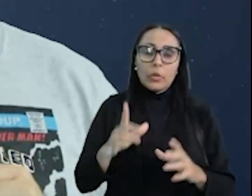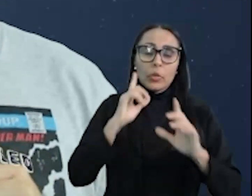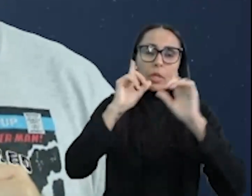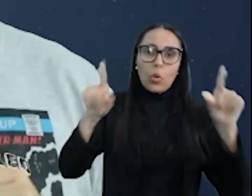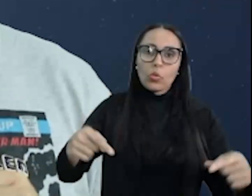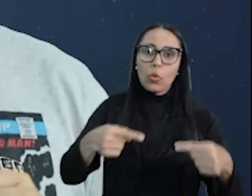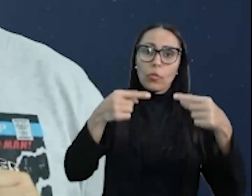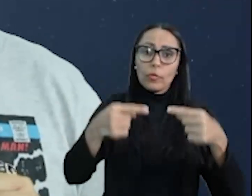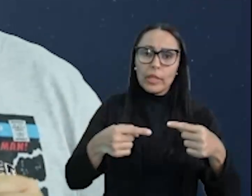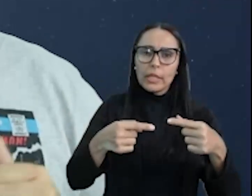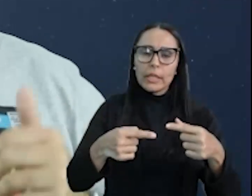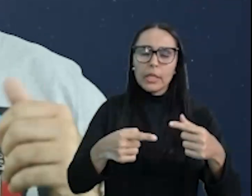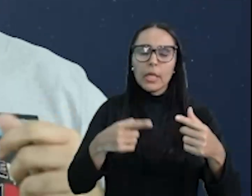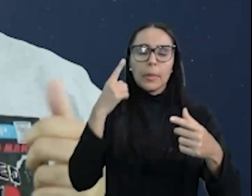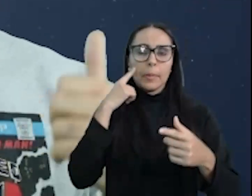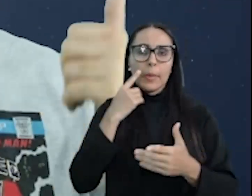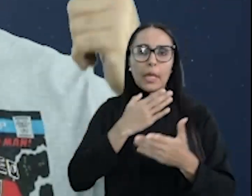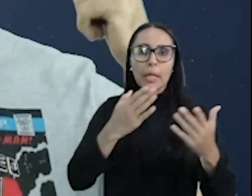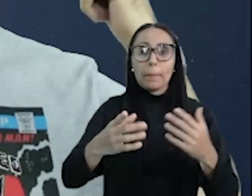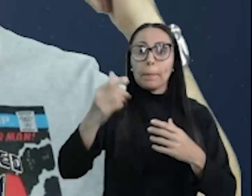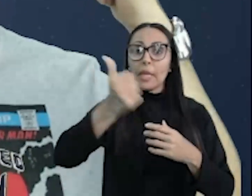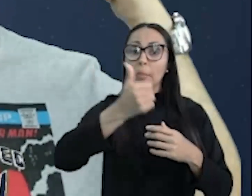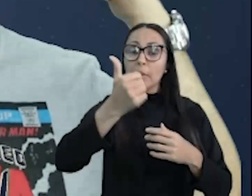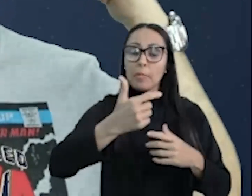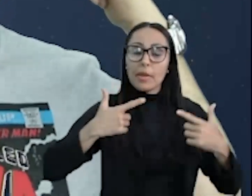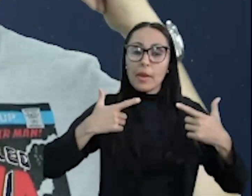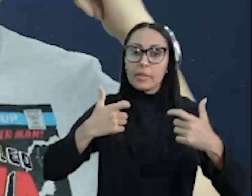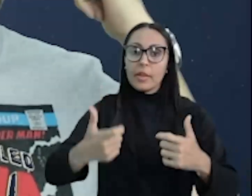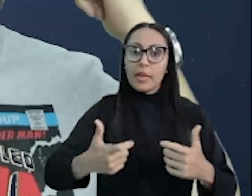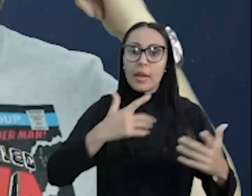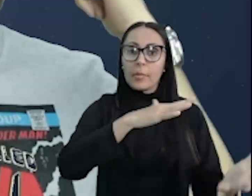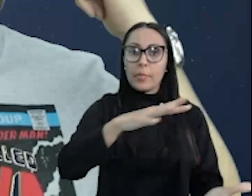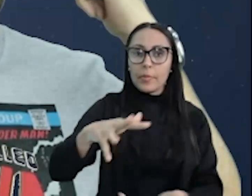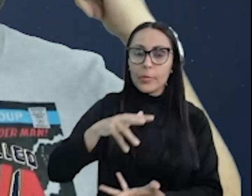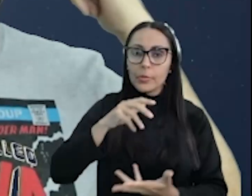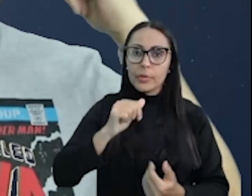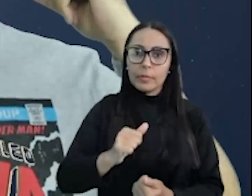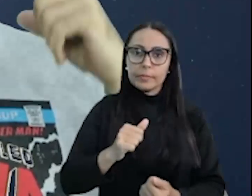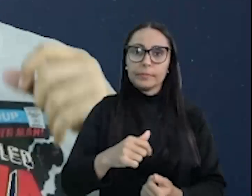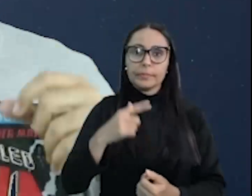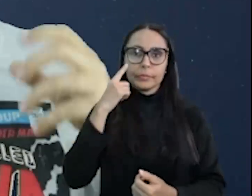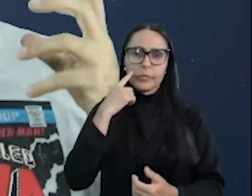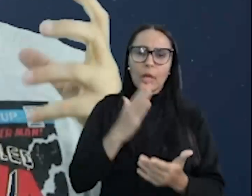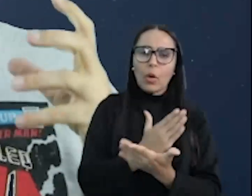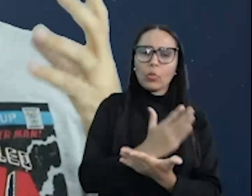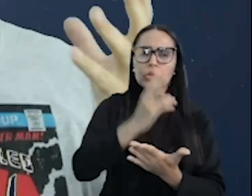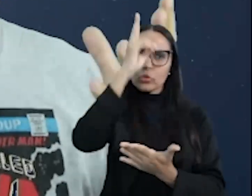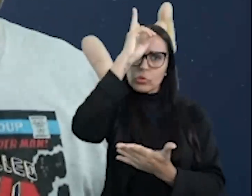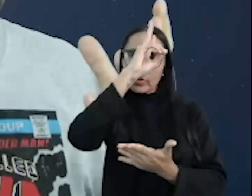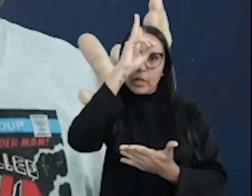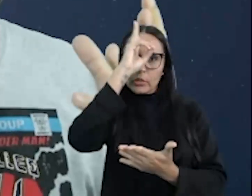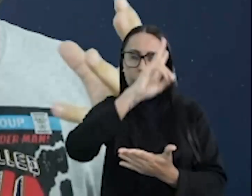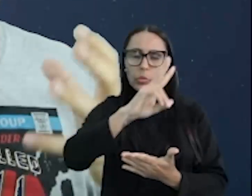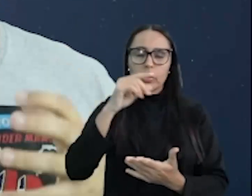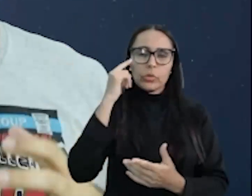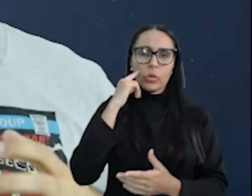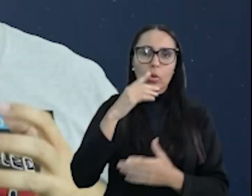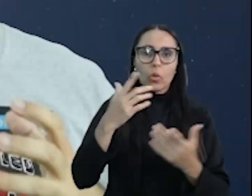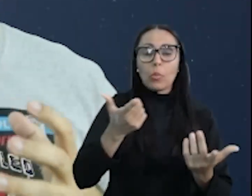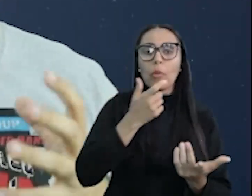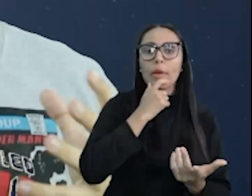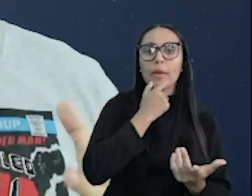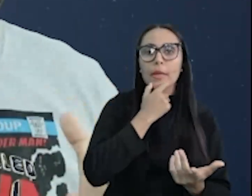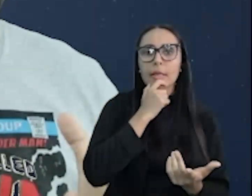conflitos deixados pela Primeira Guerra Mundial. Para alguns historiadores, como o